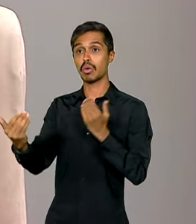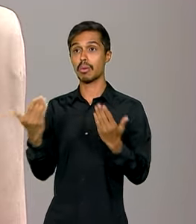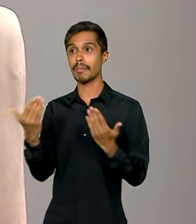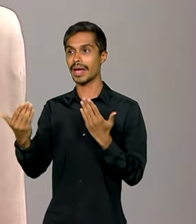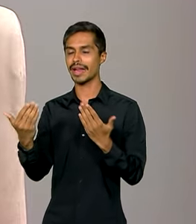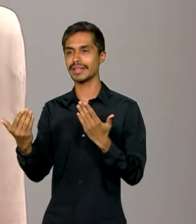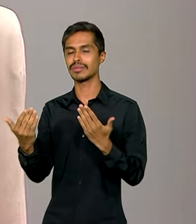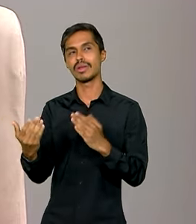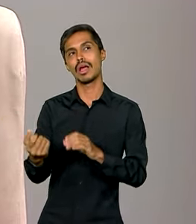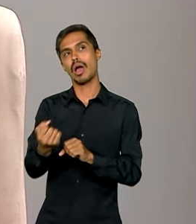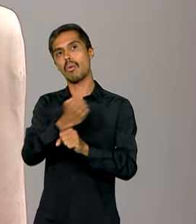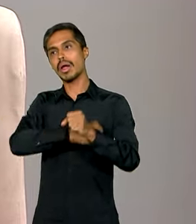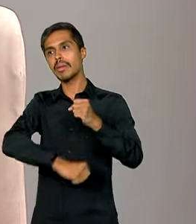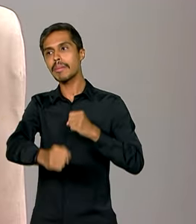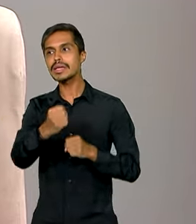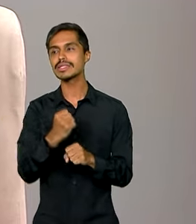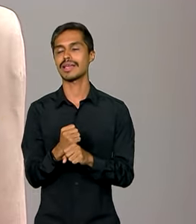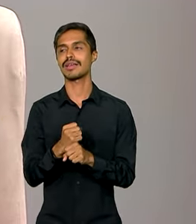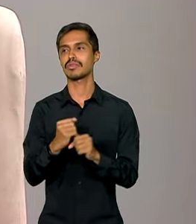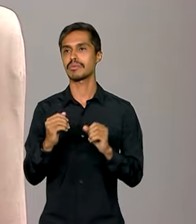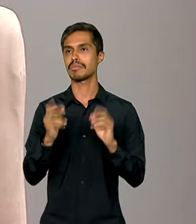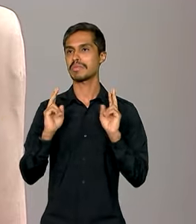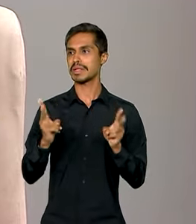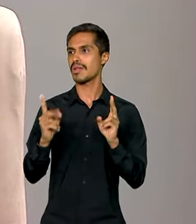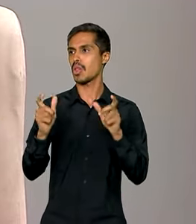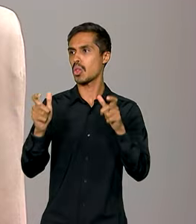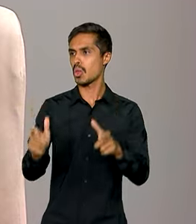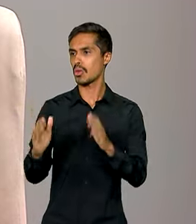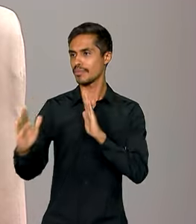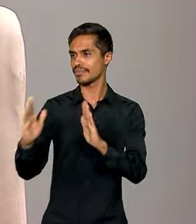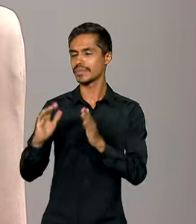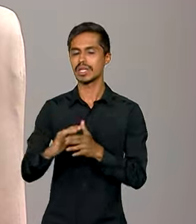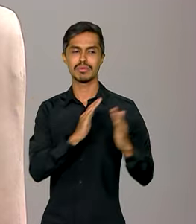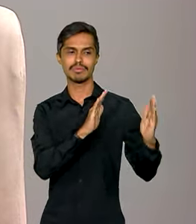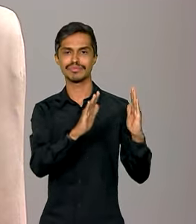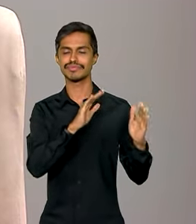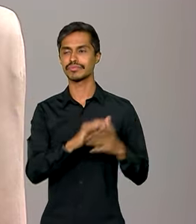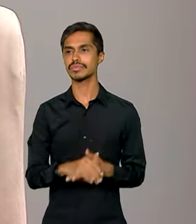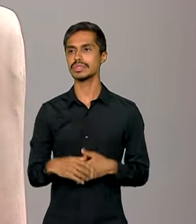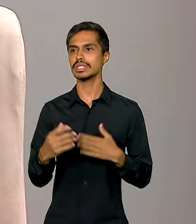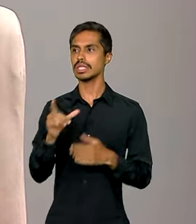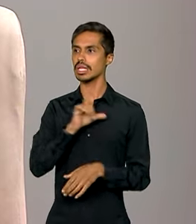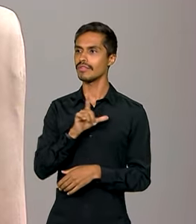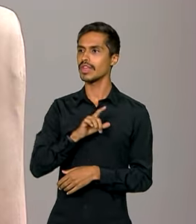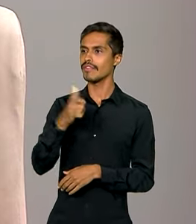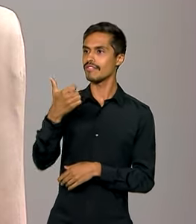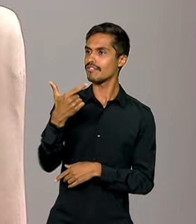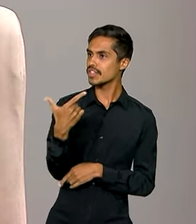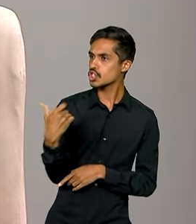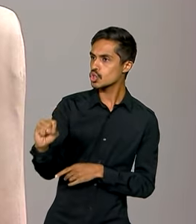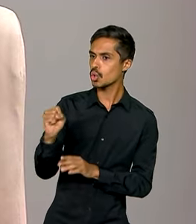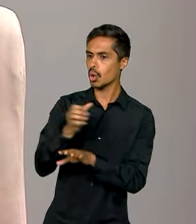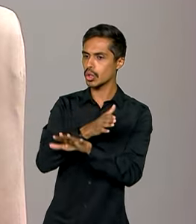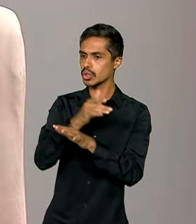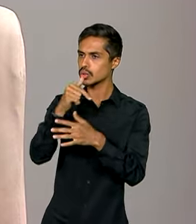período do ano passado, a gente teve números bem significativos. foram 28 indicadores.